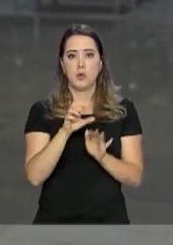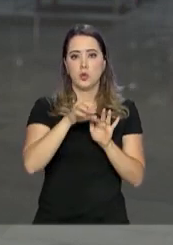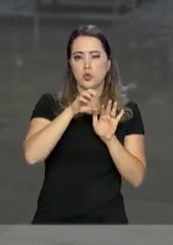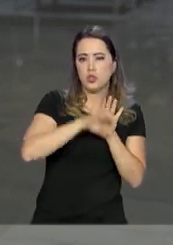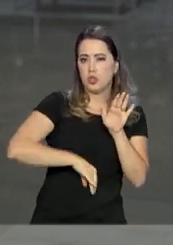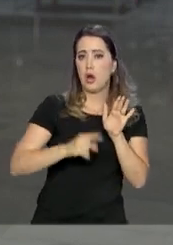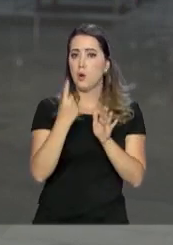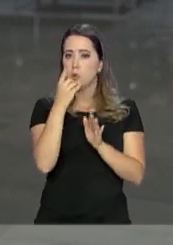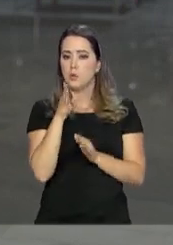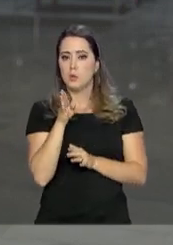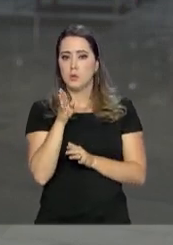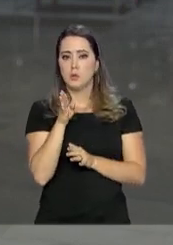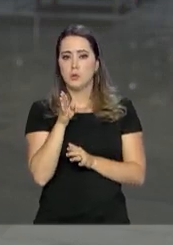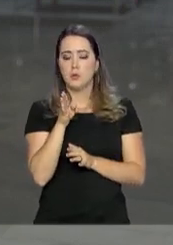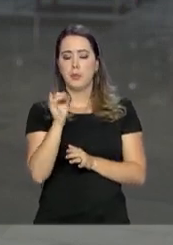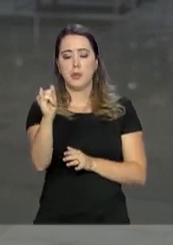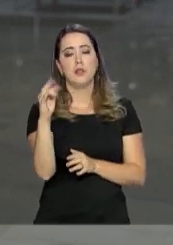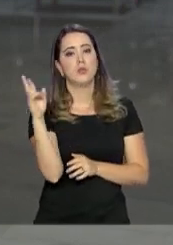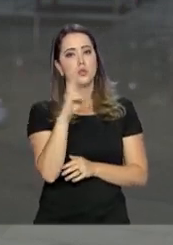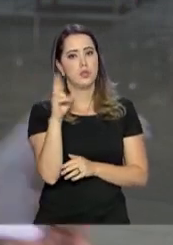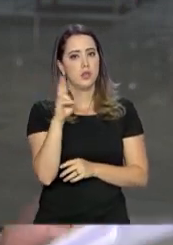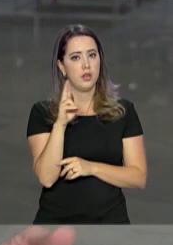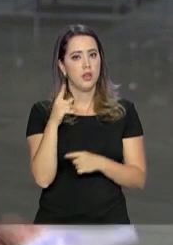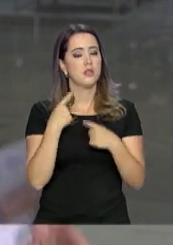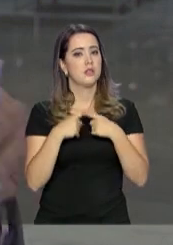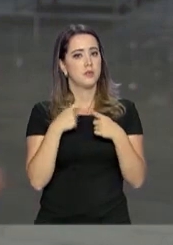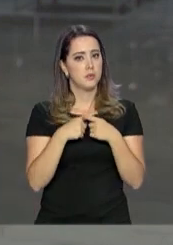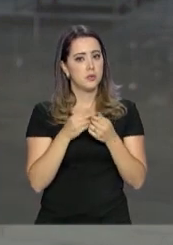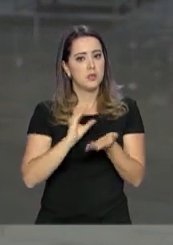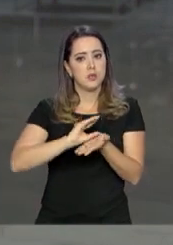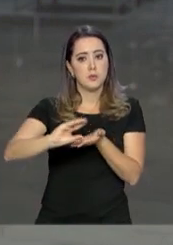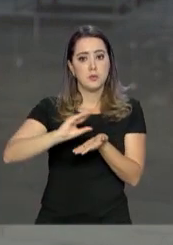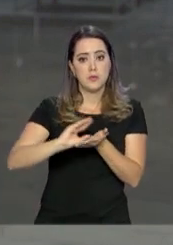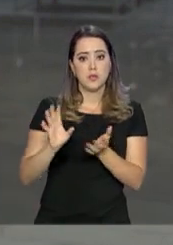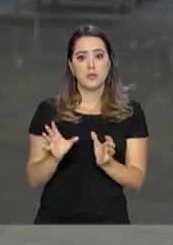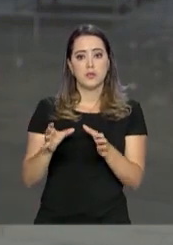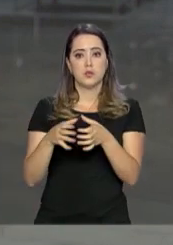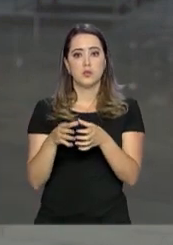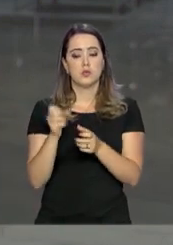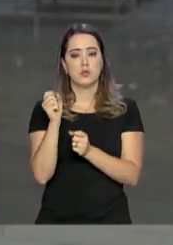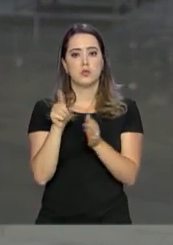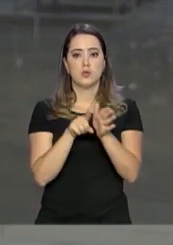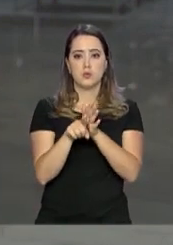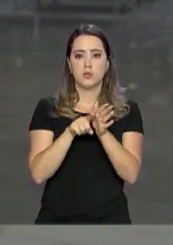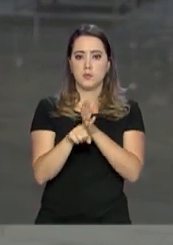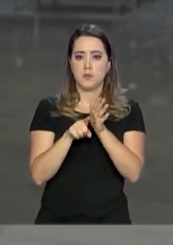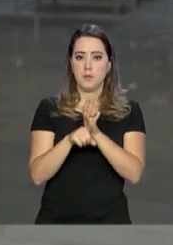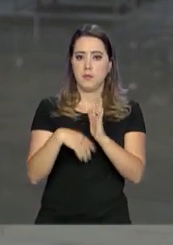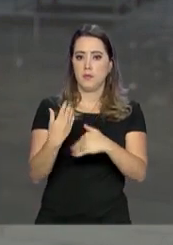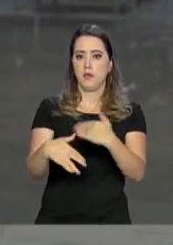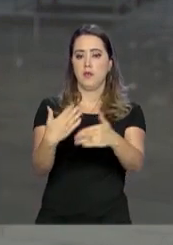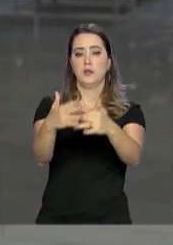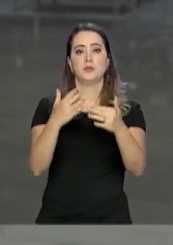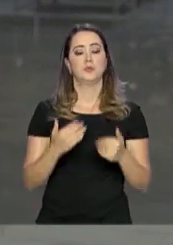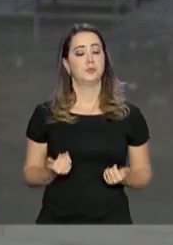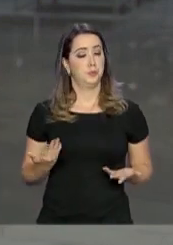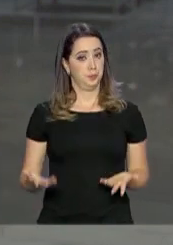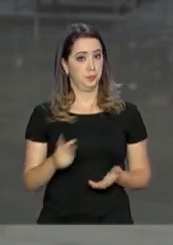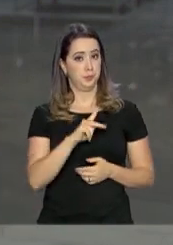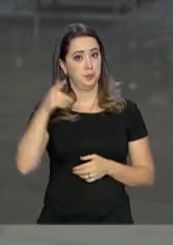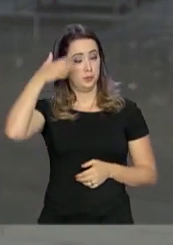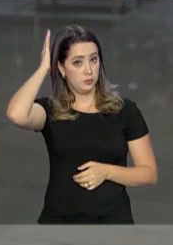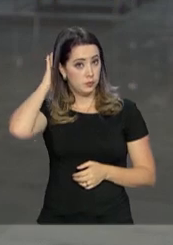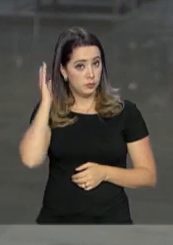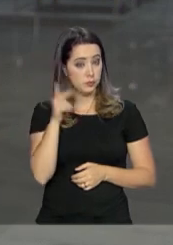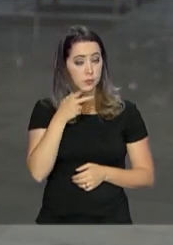em impostos por ano, ou seja, porque ela investiu nesse setor de pesquisa e desenvolvimento. O presidente